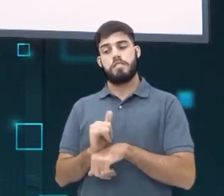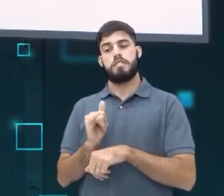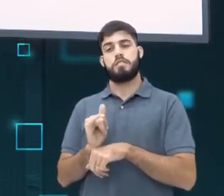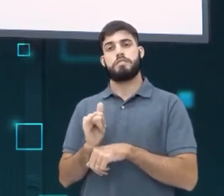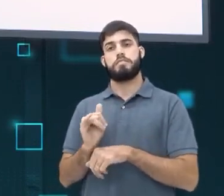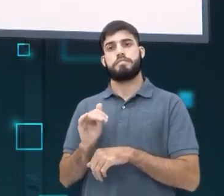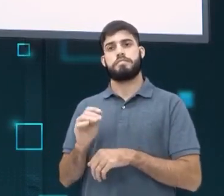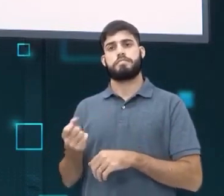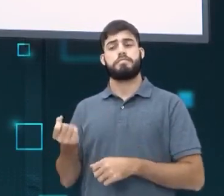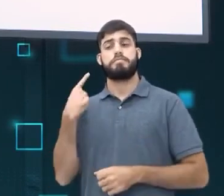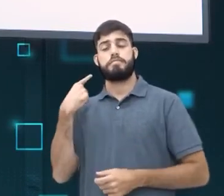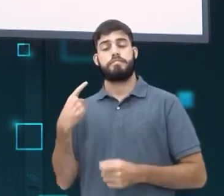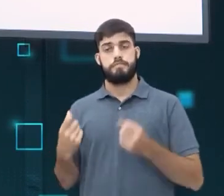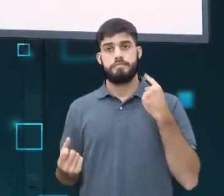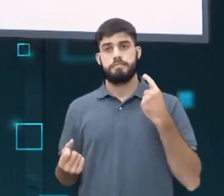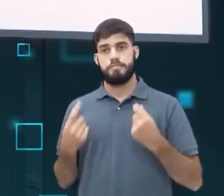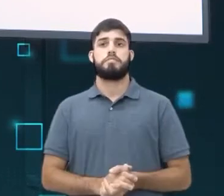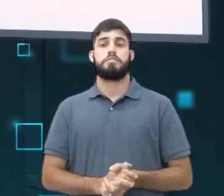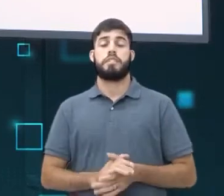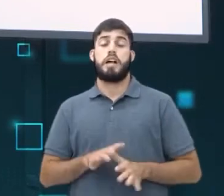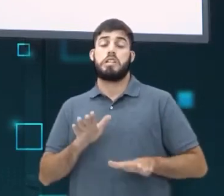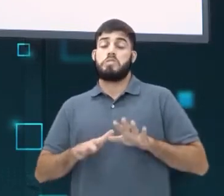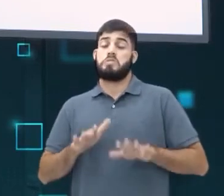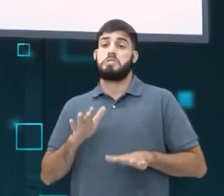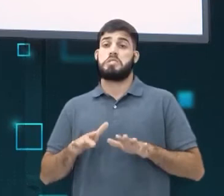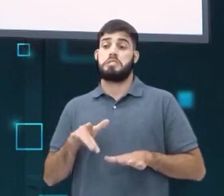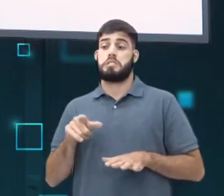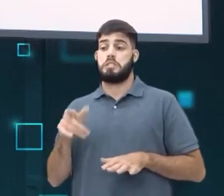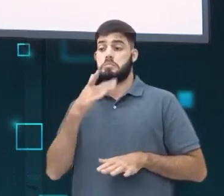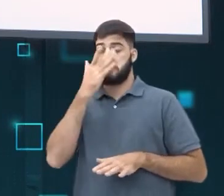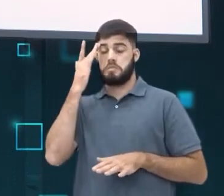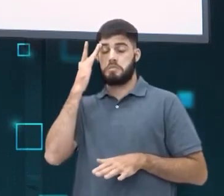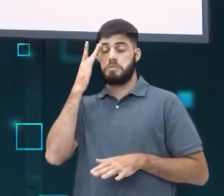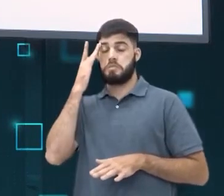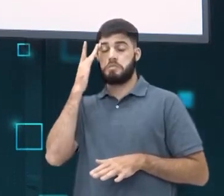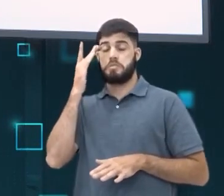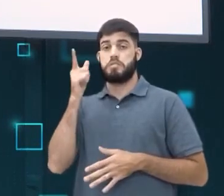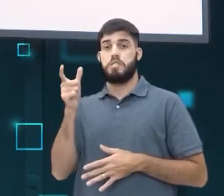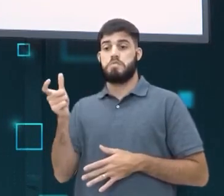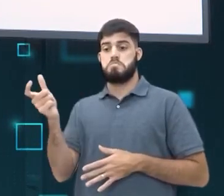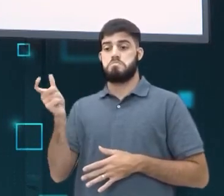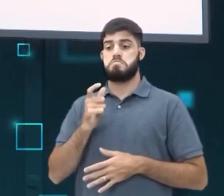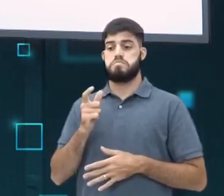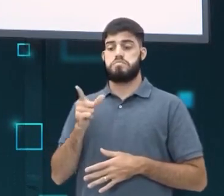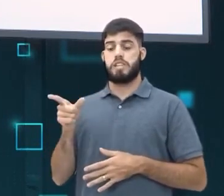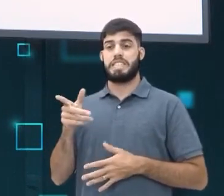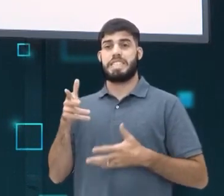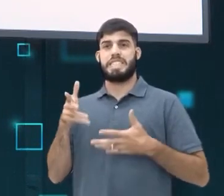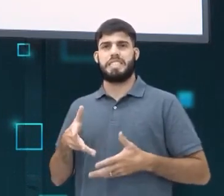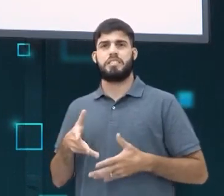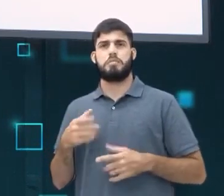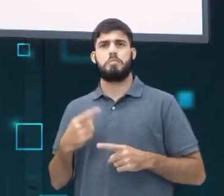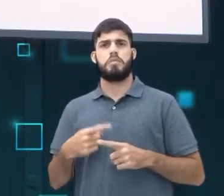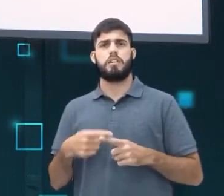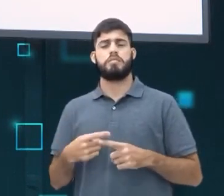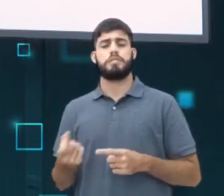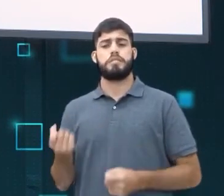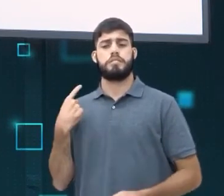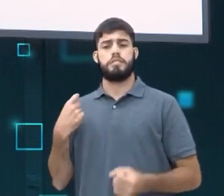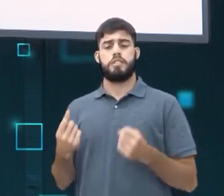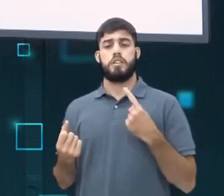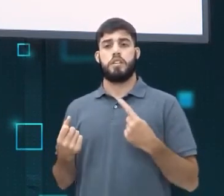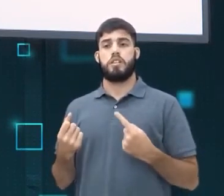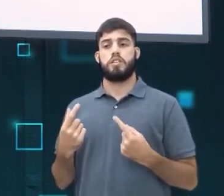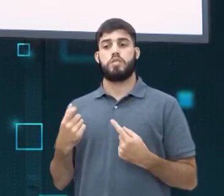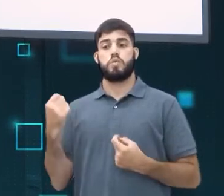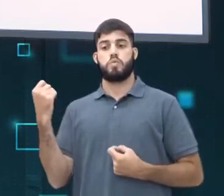ofensas. Ignore, deixe para lá. Às vezes a pessoa que lhe ofende fica muito mais chateada com você ter ignorado ela do